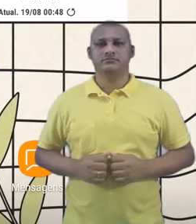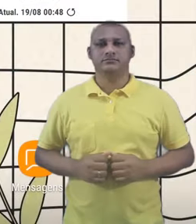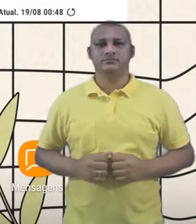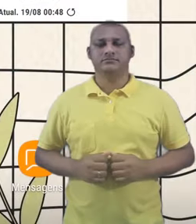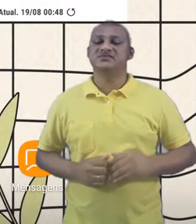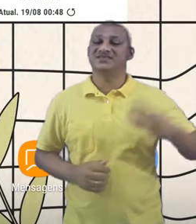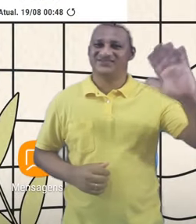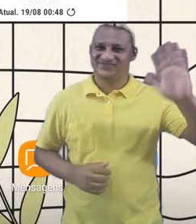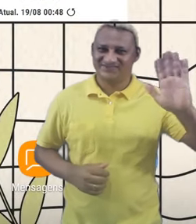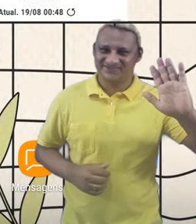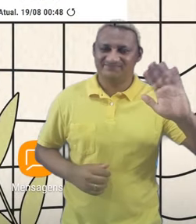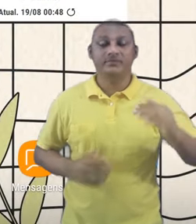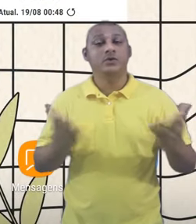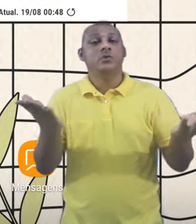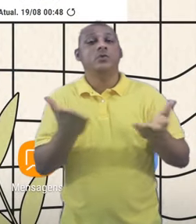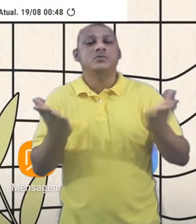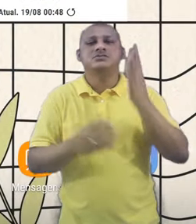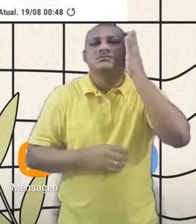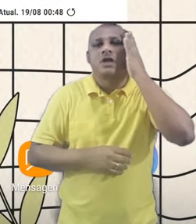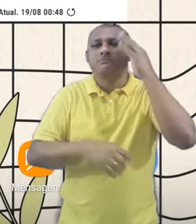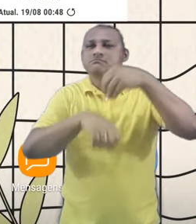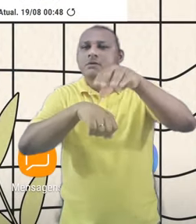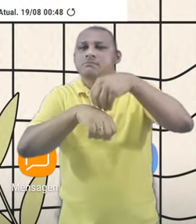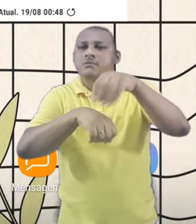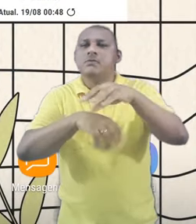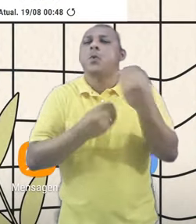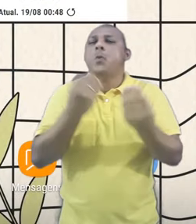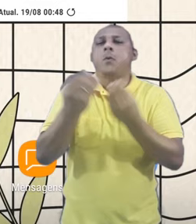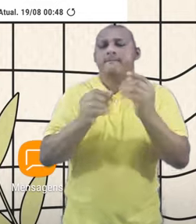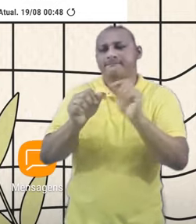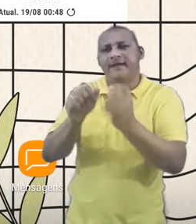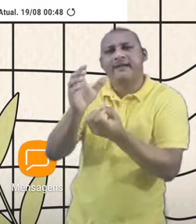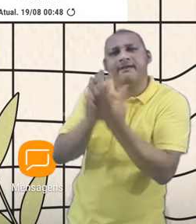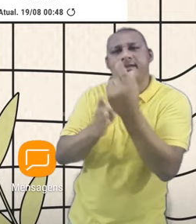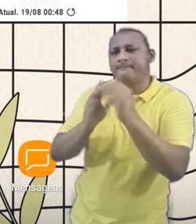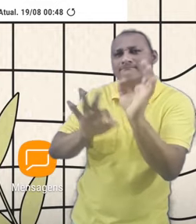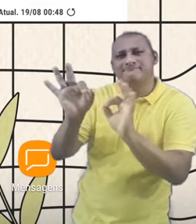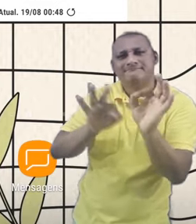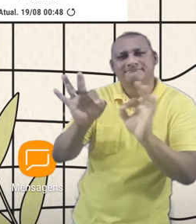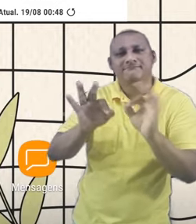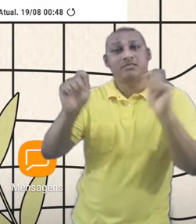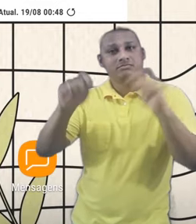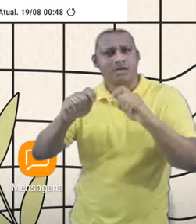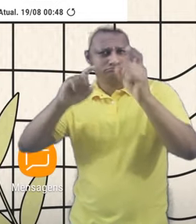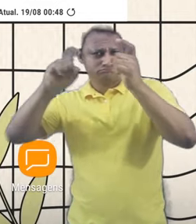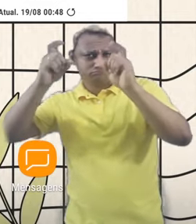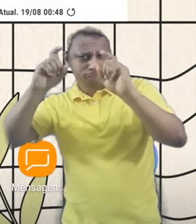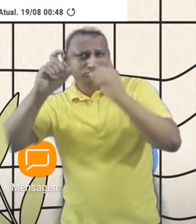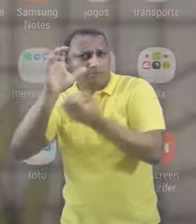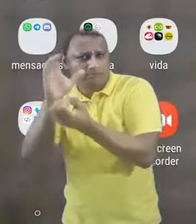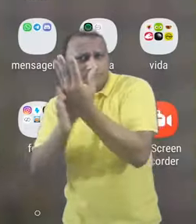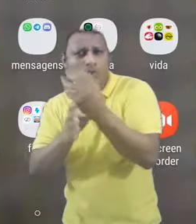Olá, hoje vamos saber como criar e gerenciar reuniões e eventos no Google Agenda no